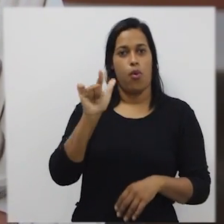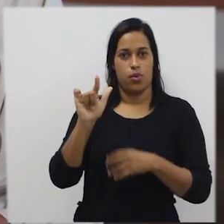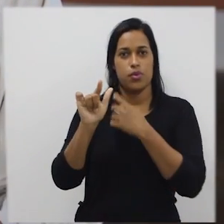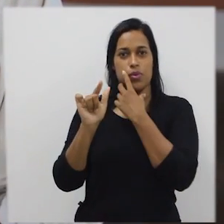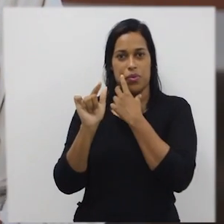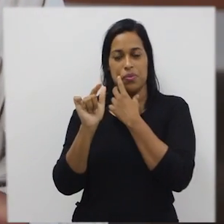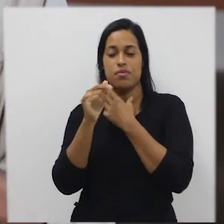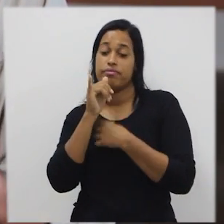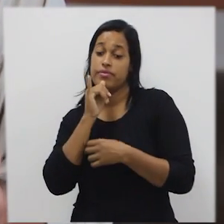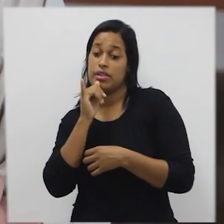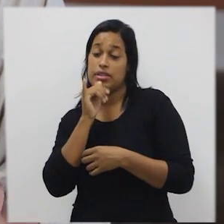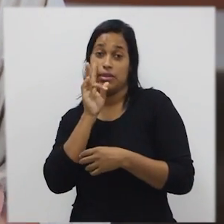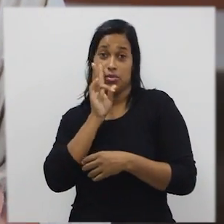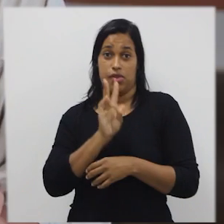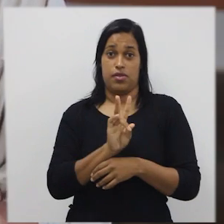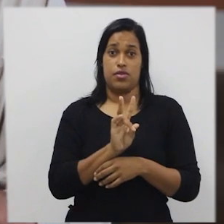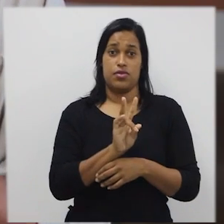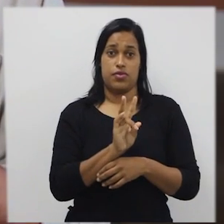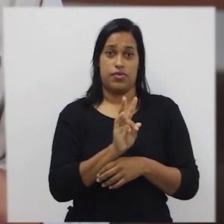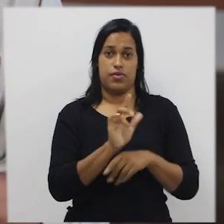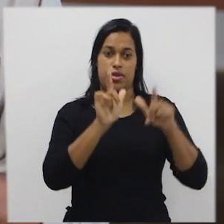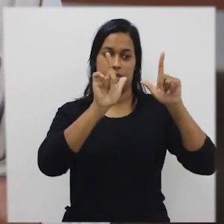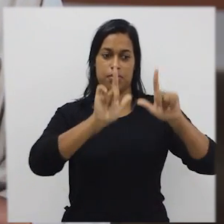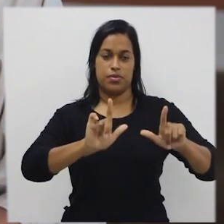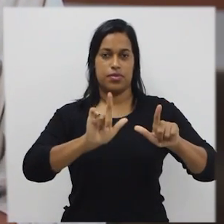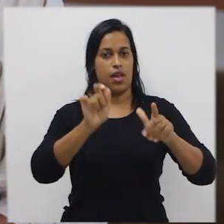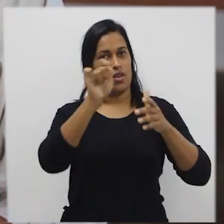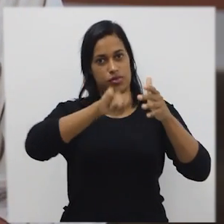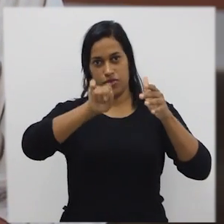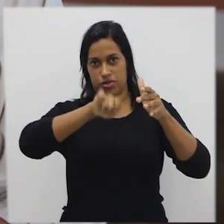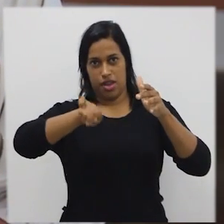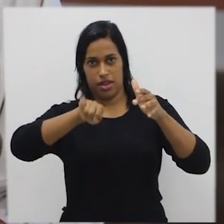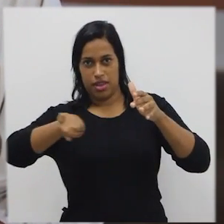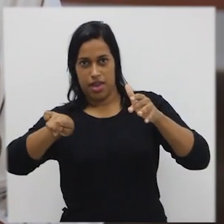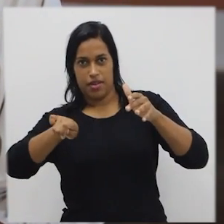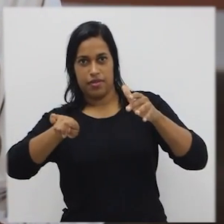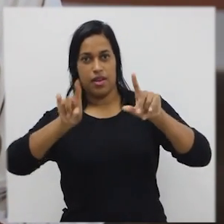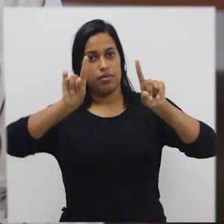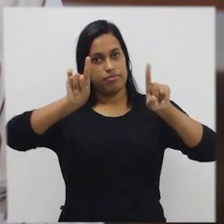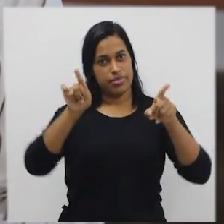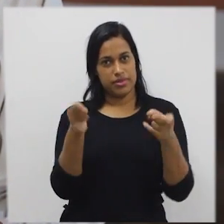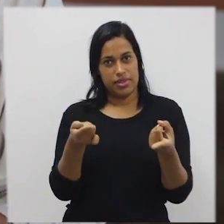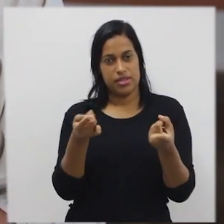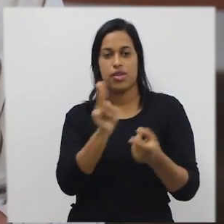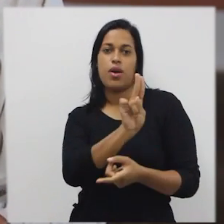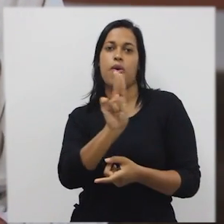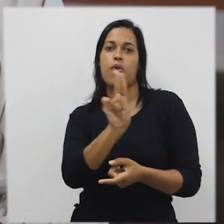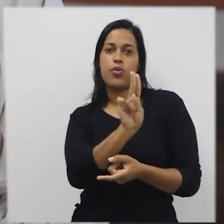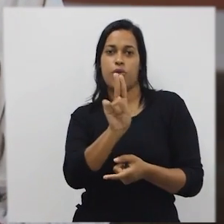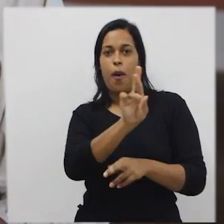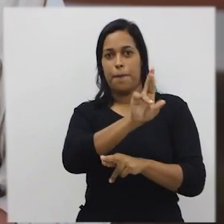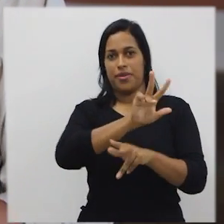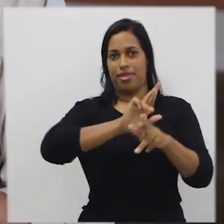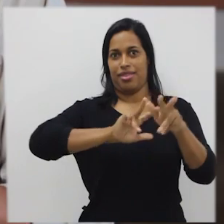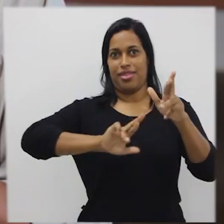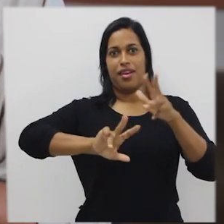eu só coloquei o quê? Escreva e entre parênteses o nome da variável. significa que